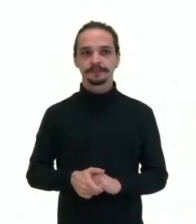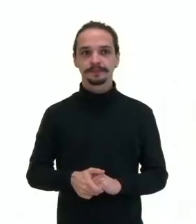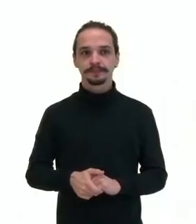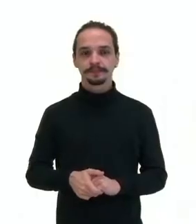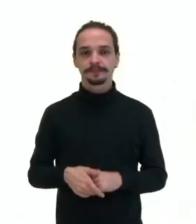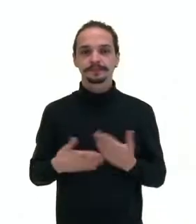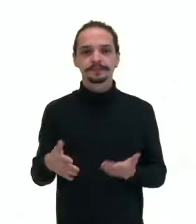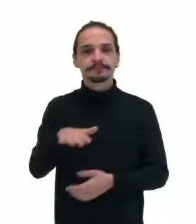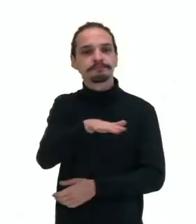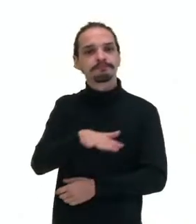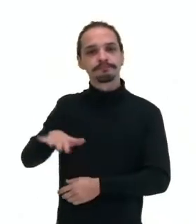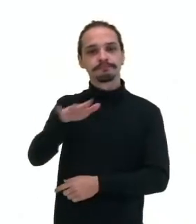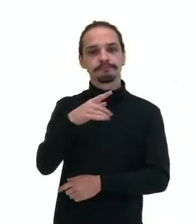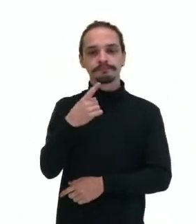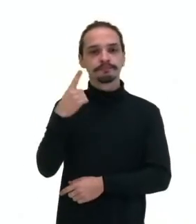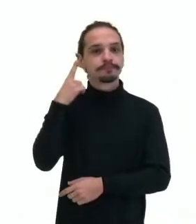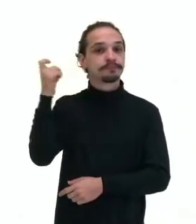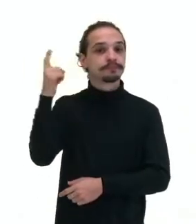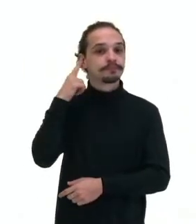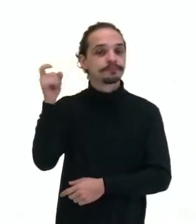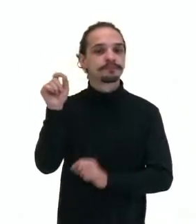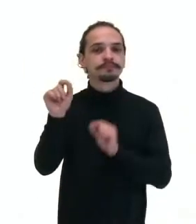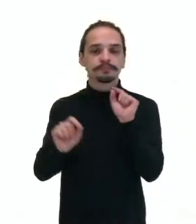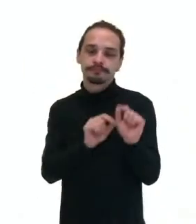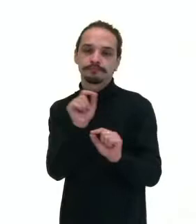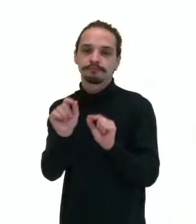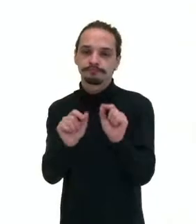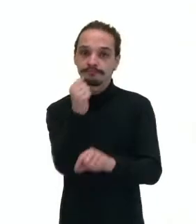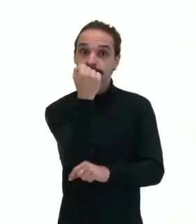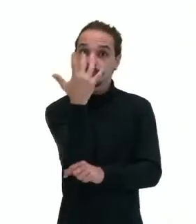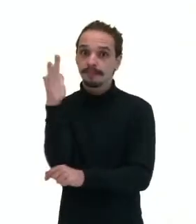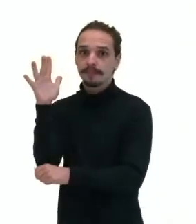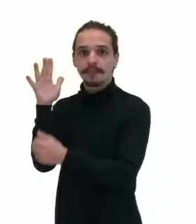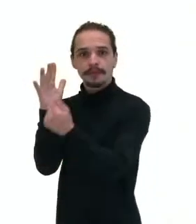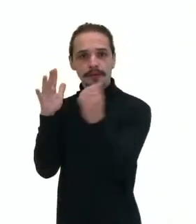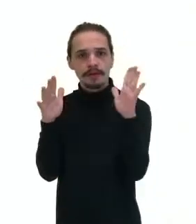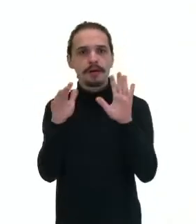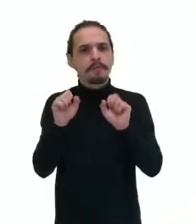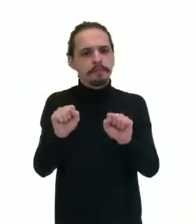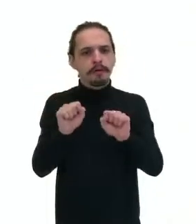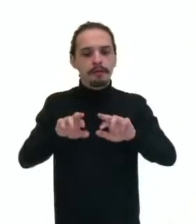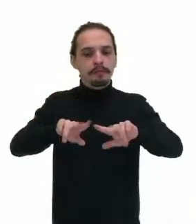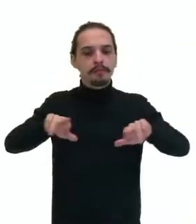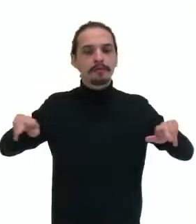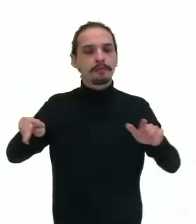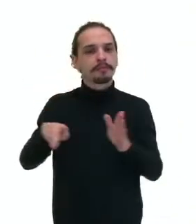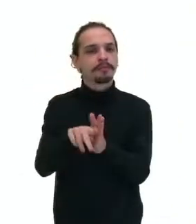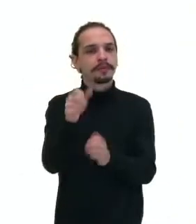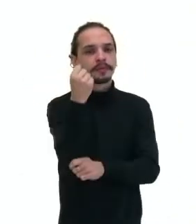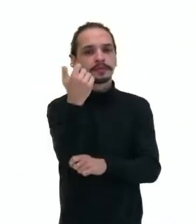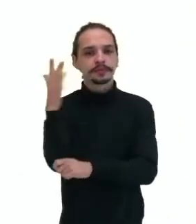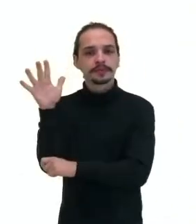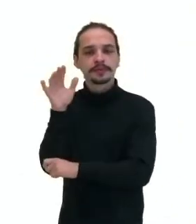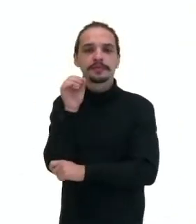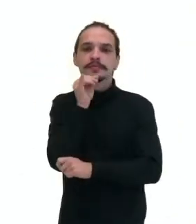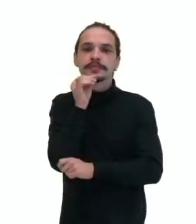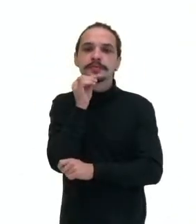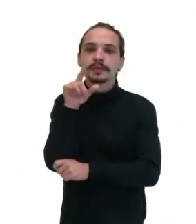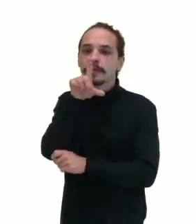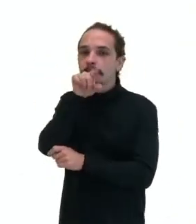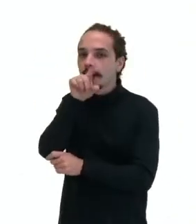Então, paisagens sonoras, sons da natureza, né? Os sons podem ser gerados por elementos da natureza. Então, pássaros,